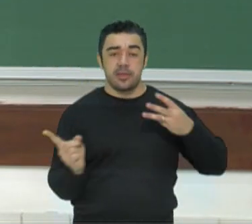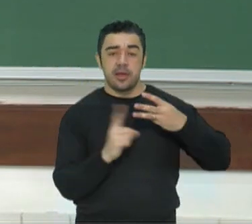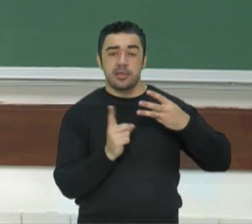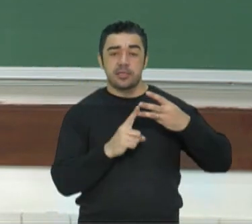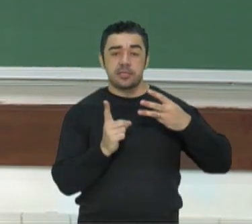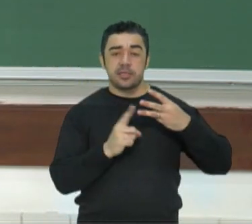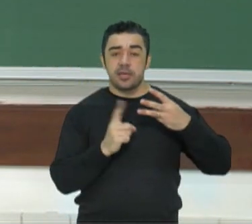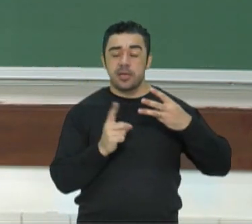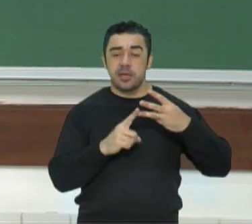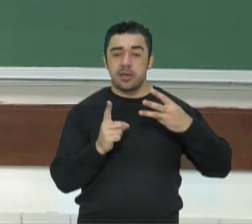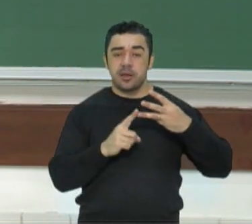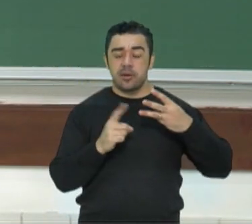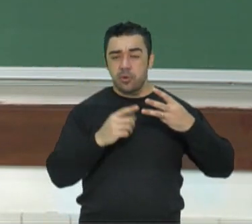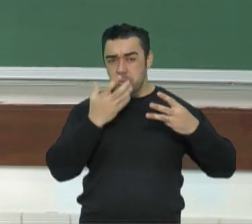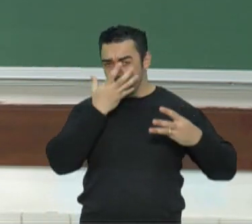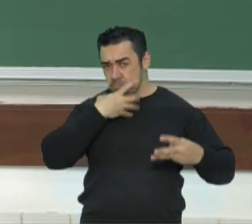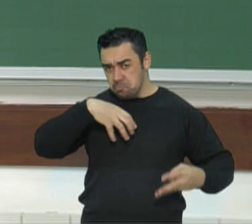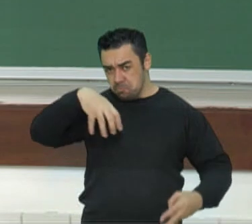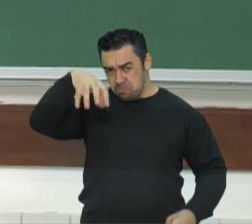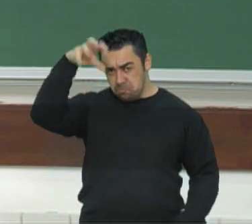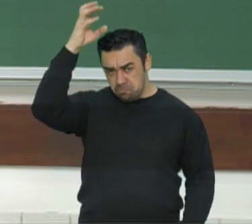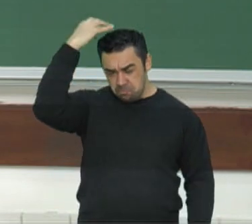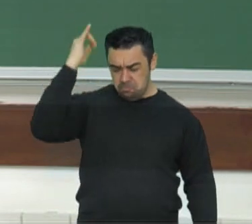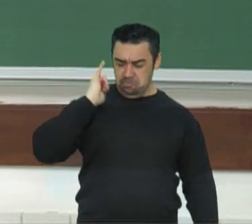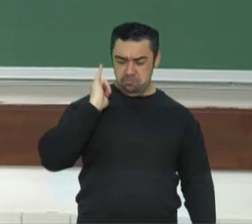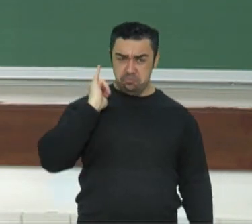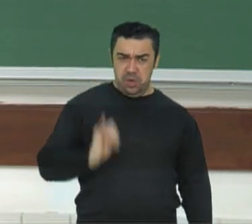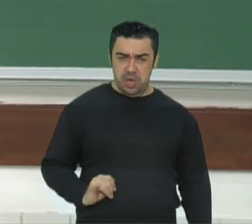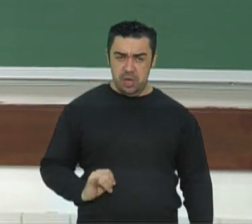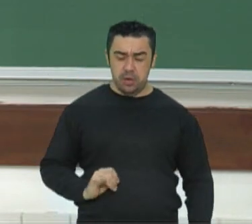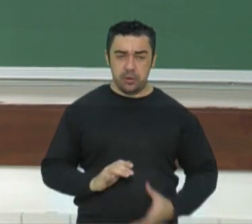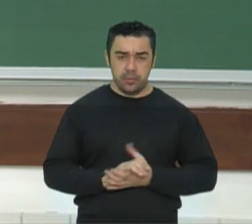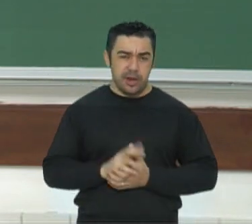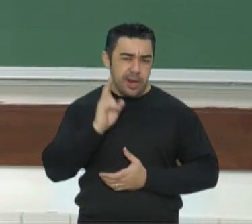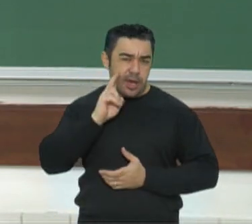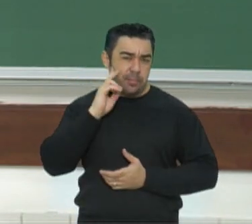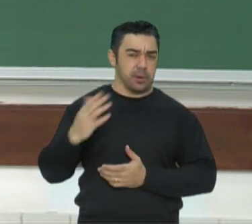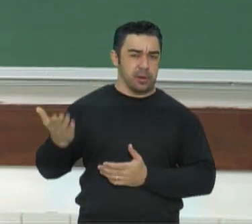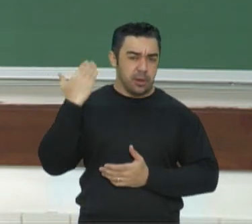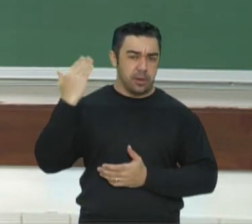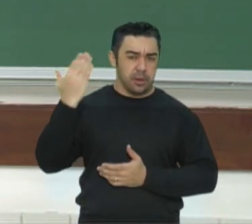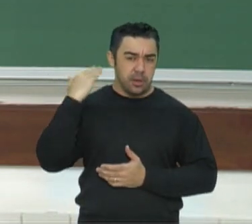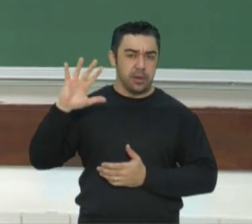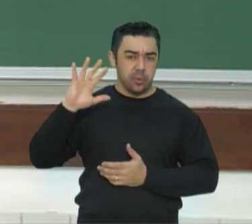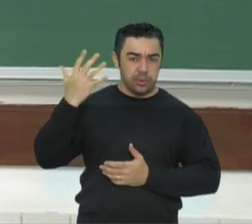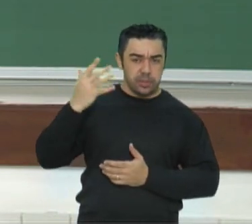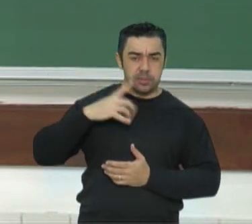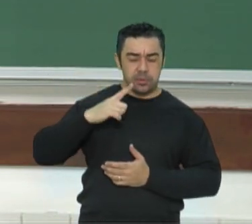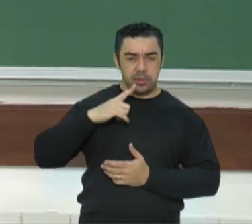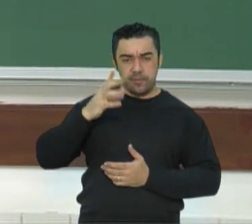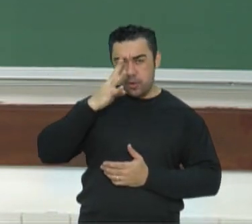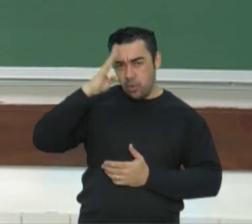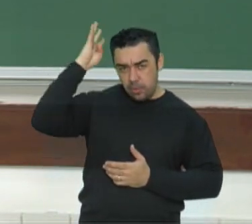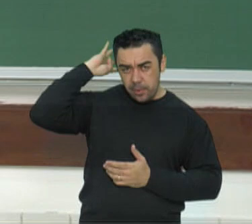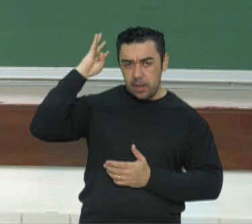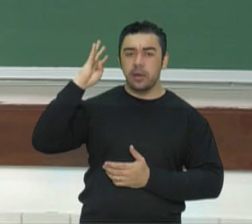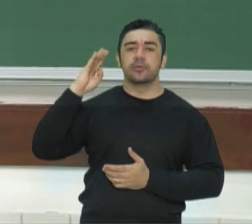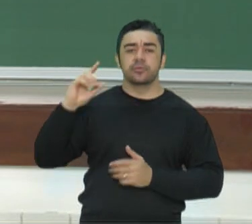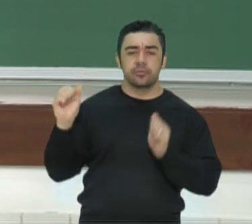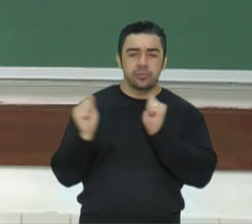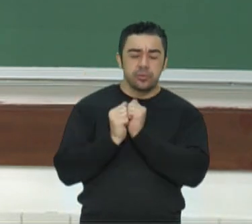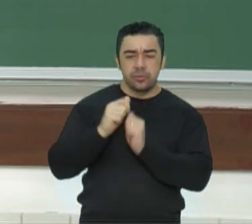o terceiro grande império. A ideia era relembrar lá o sacro império romano germânico, lá da Idade Média,